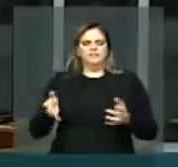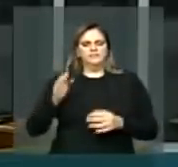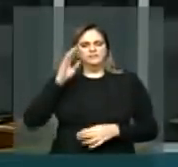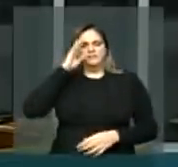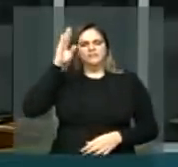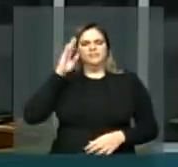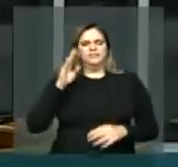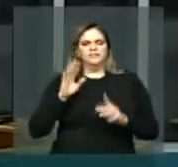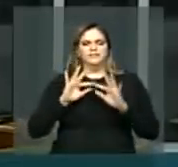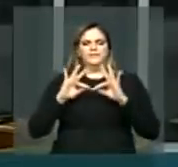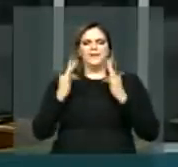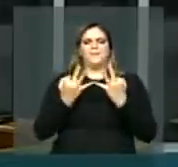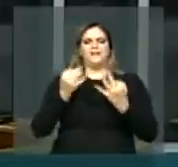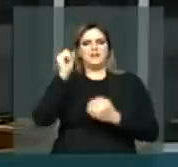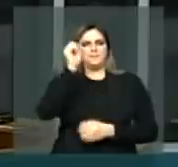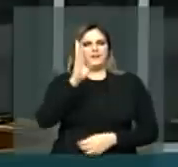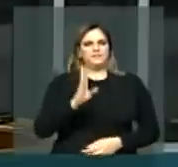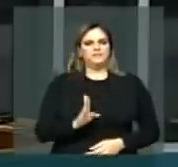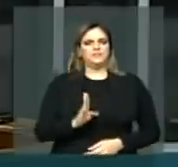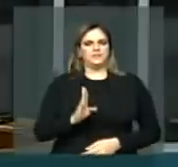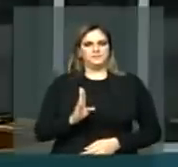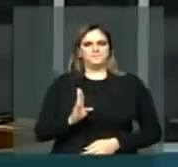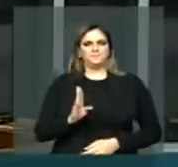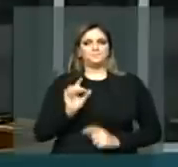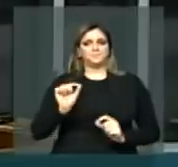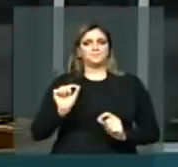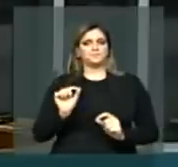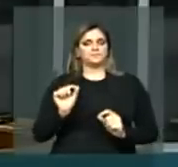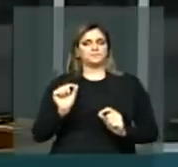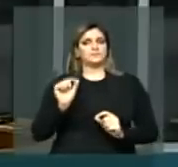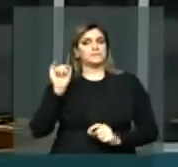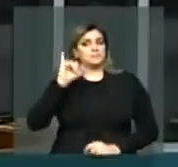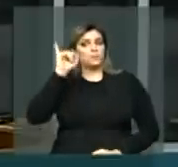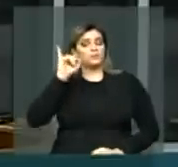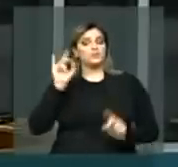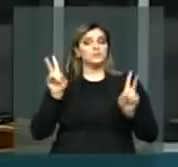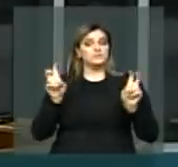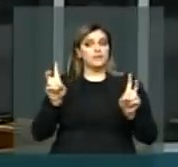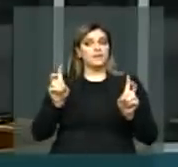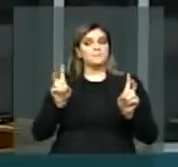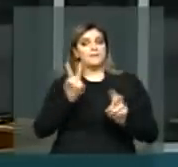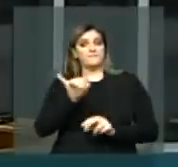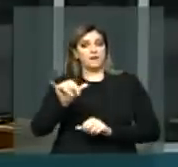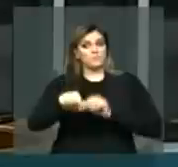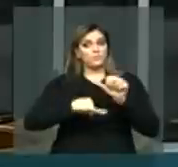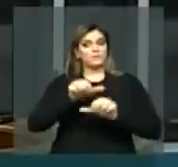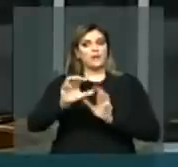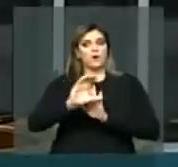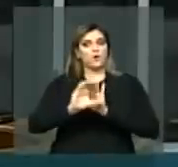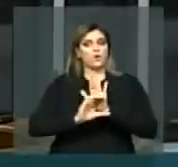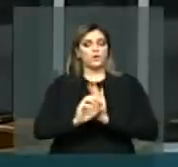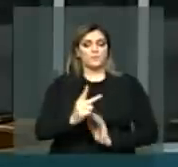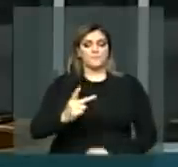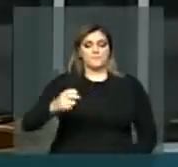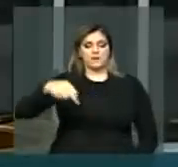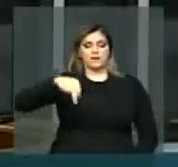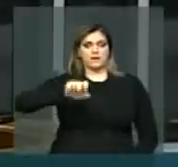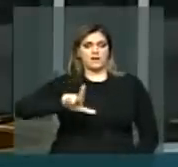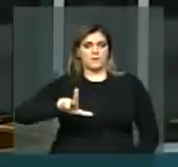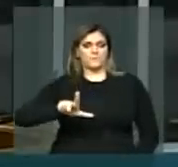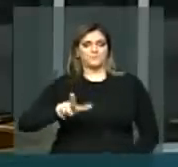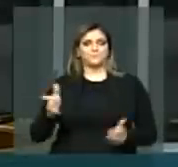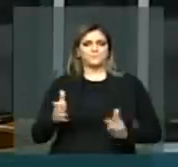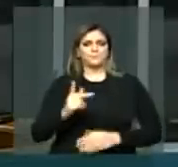famílias brasileiras para a reforma do Código Penal que neste momento, na forma do